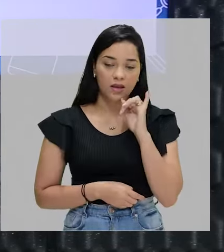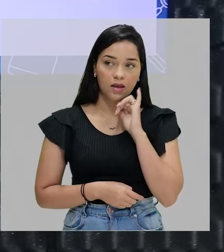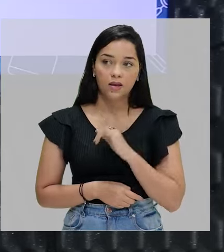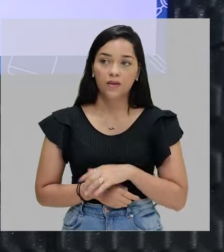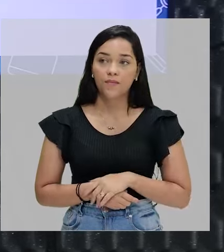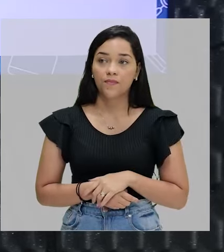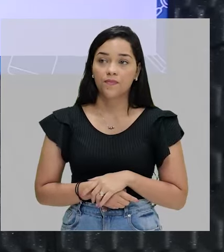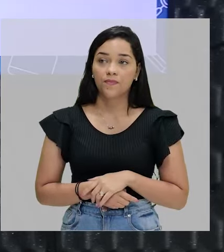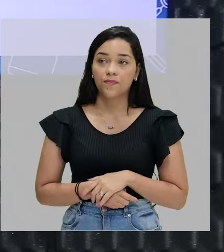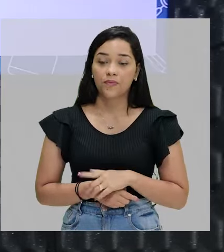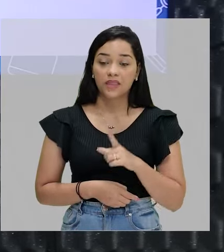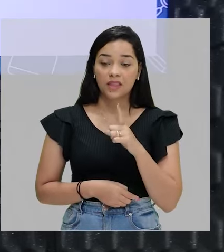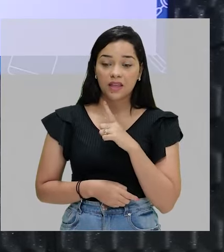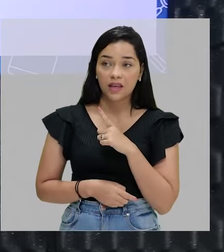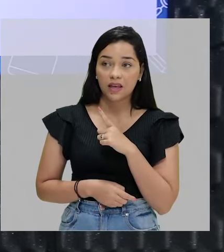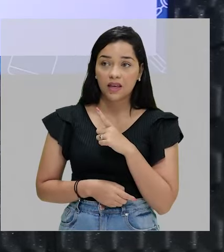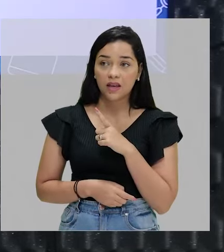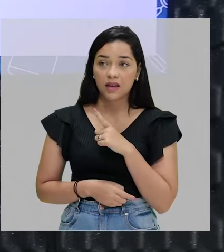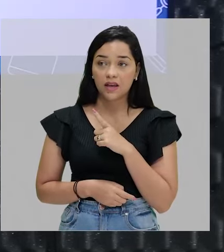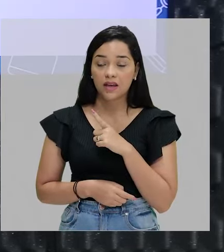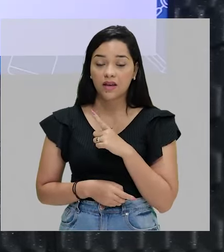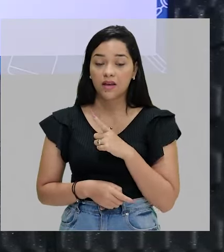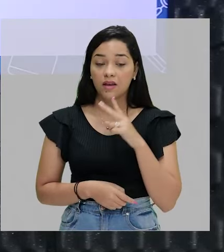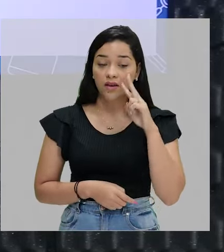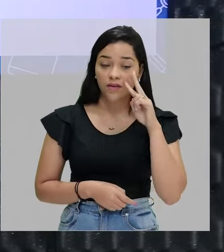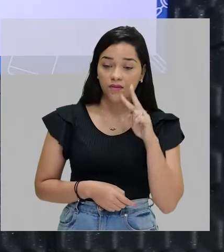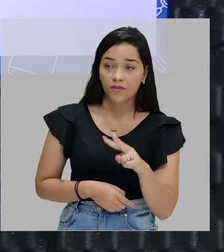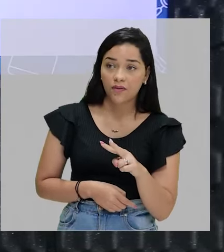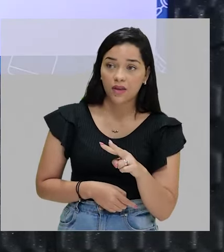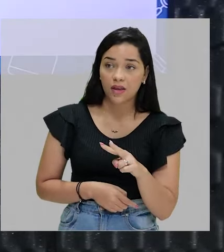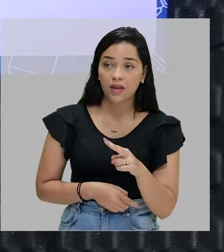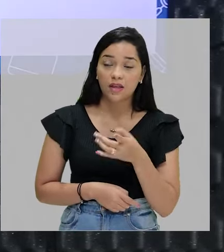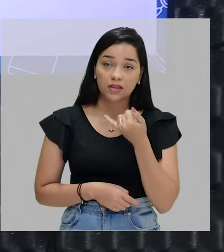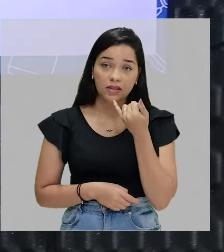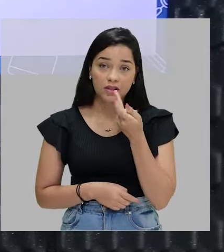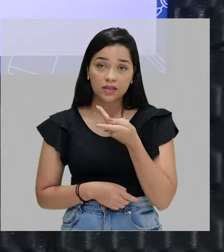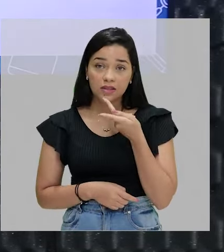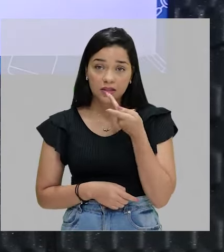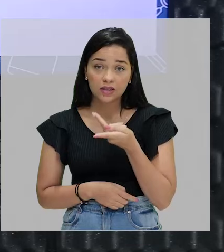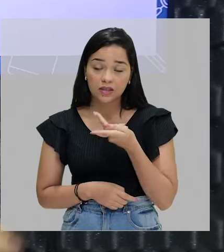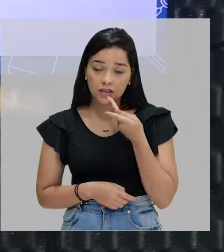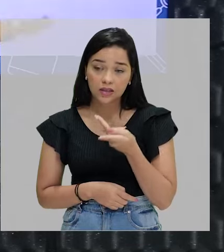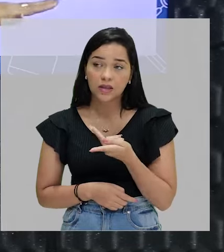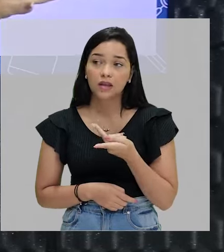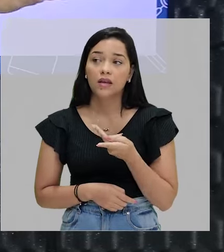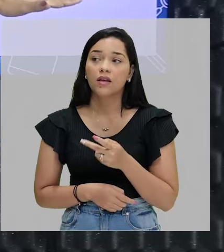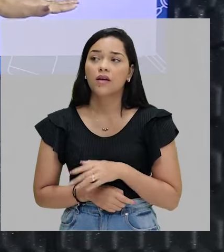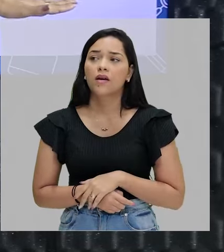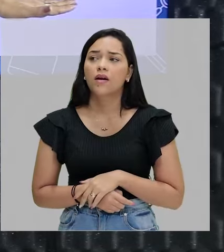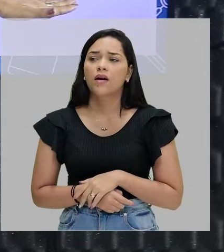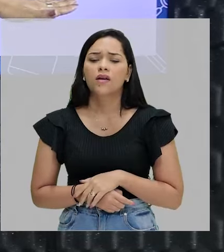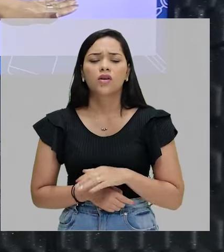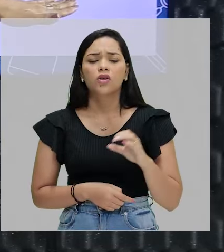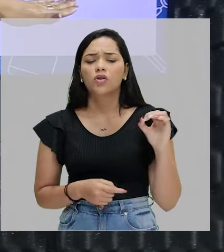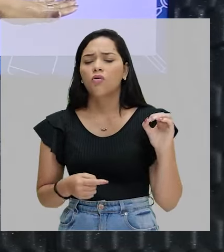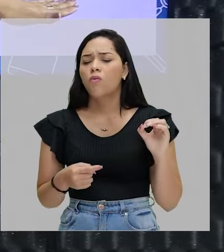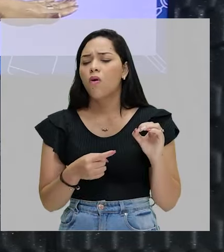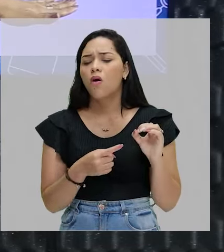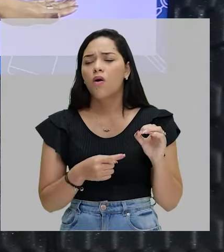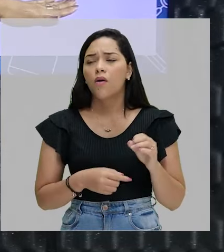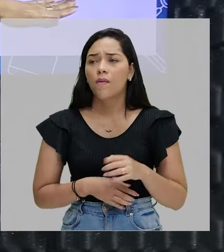Verbos. Ter. Ver. Dizer. Mas, Cacau, e a letra O?